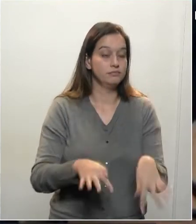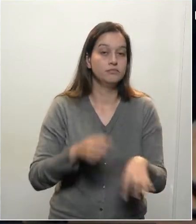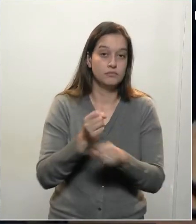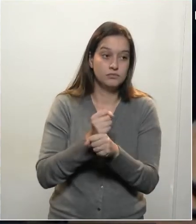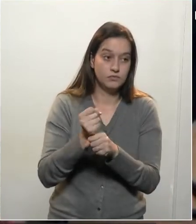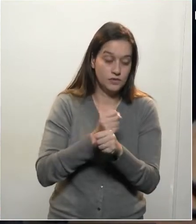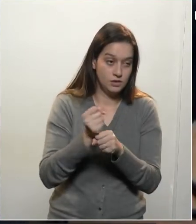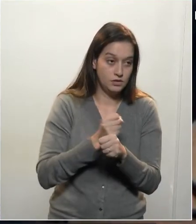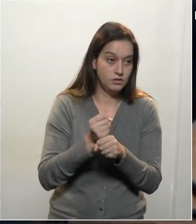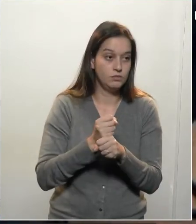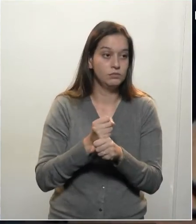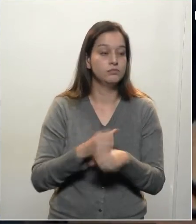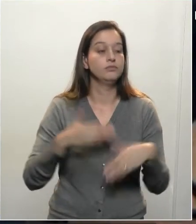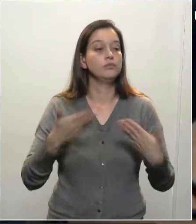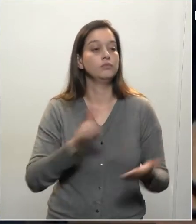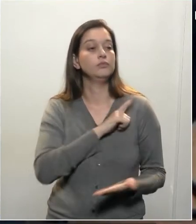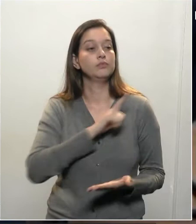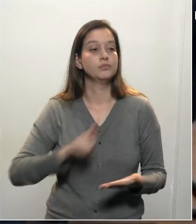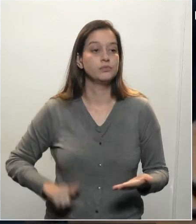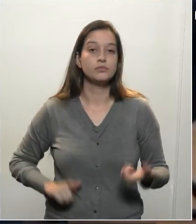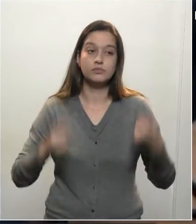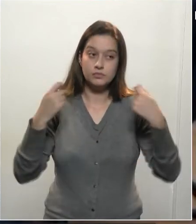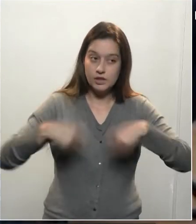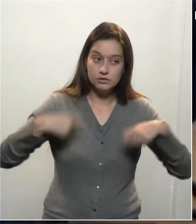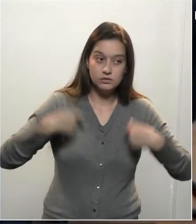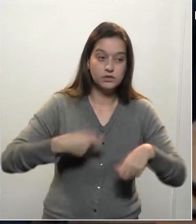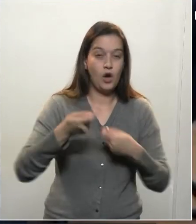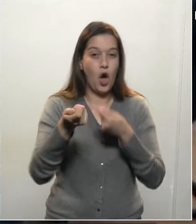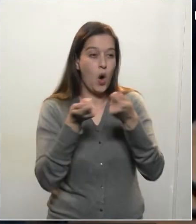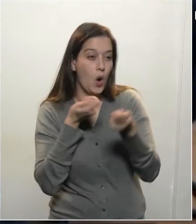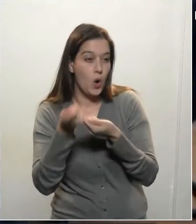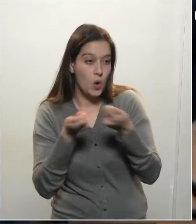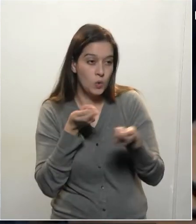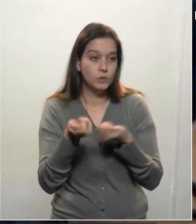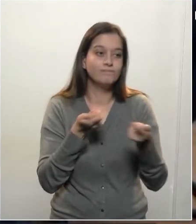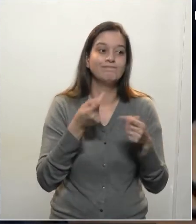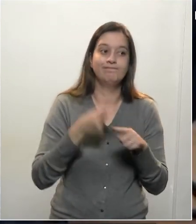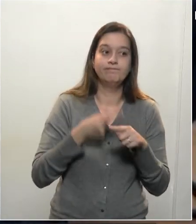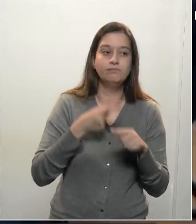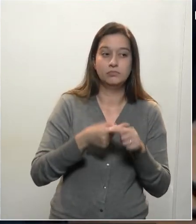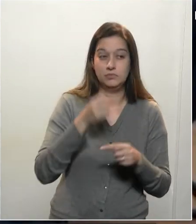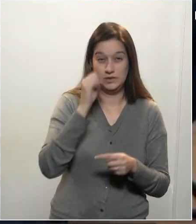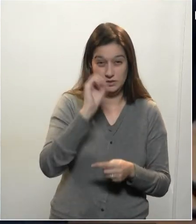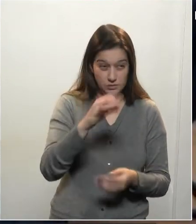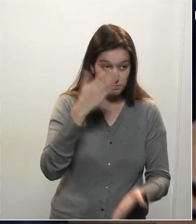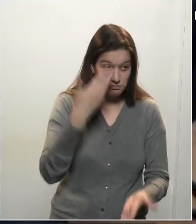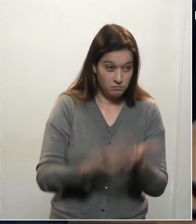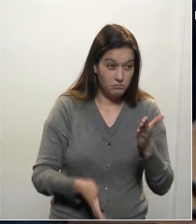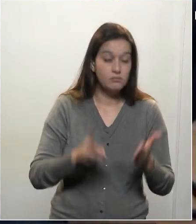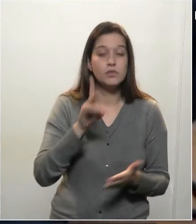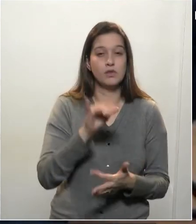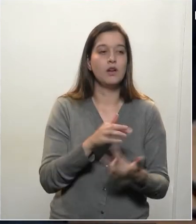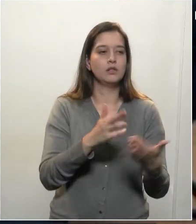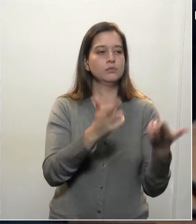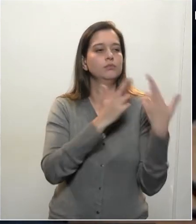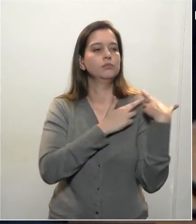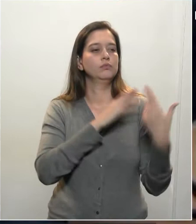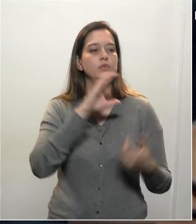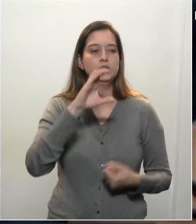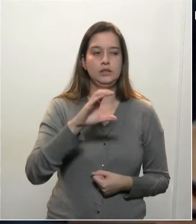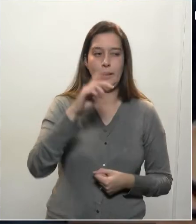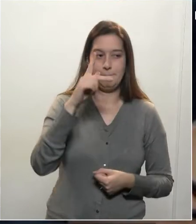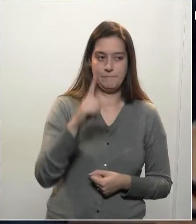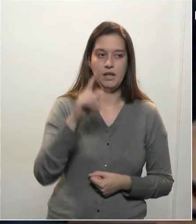extrapolar, senão ele vai responder com o seu CPF. Essa é a consciência do que tem. Eu gostaria, para finalizar, de agradecer aos deputados que nos ajudaram